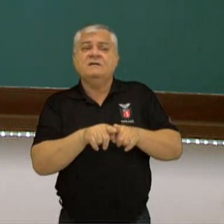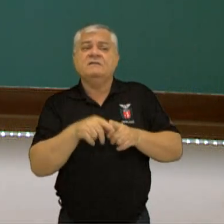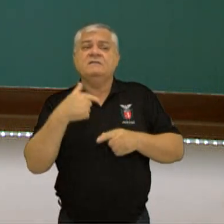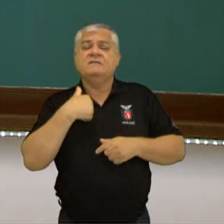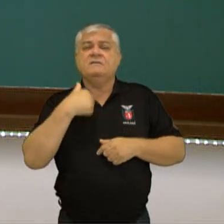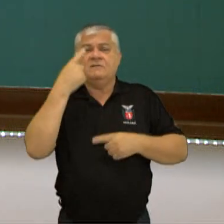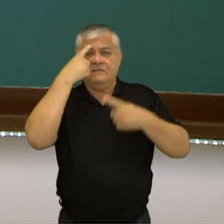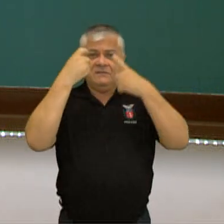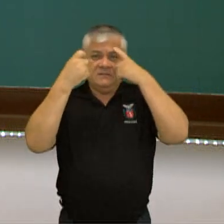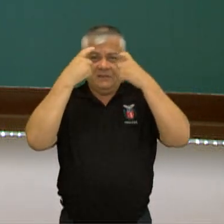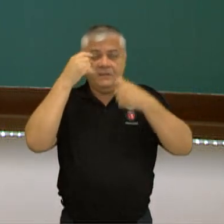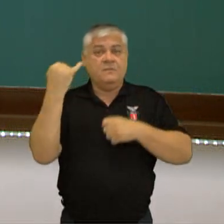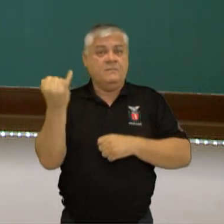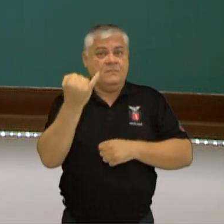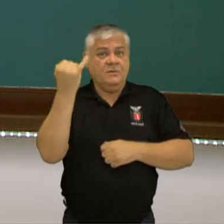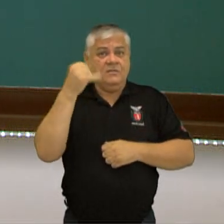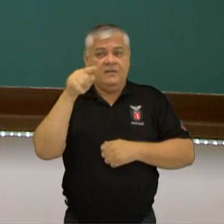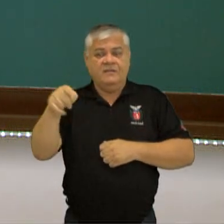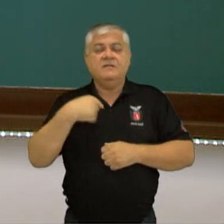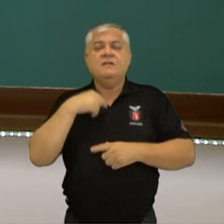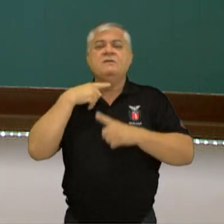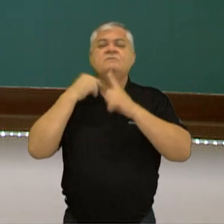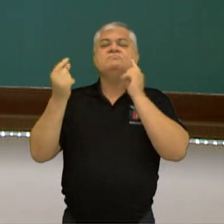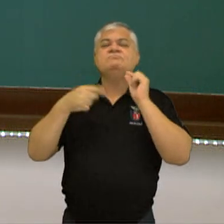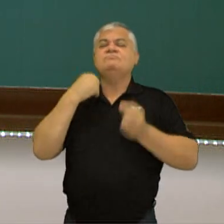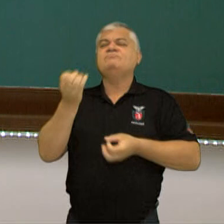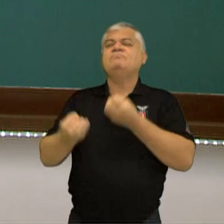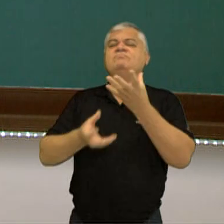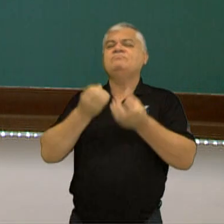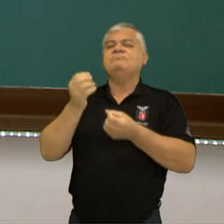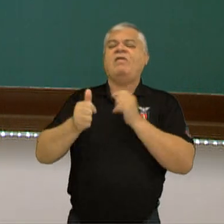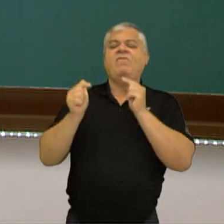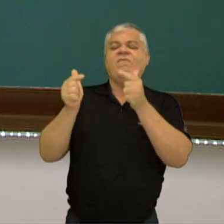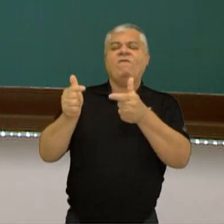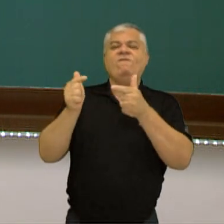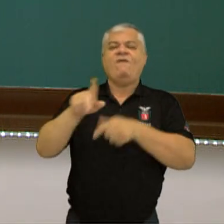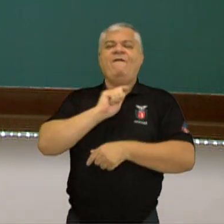concepção é importante do bobo da corte e que vai caracterizar através